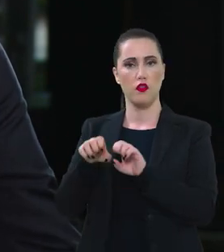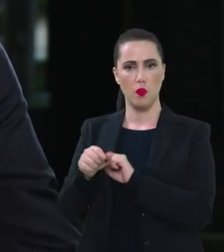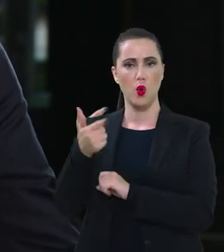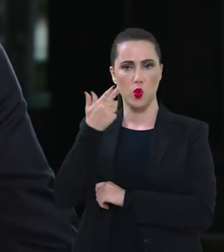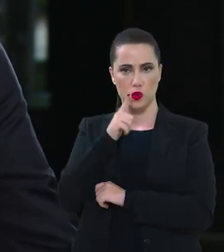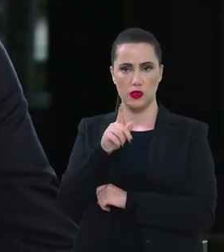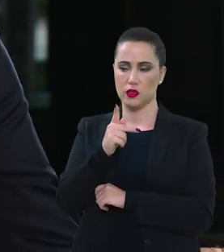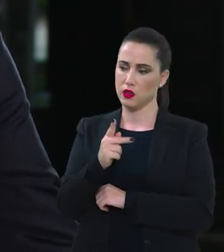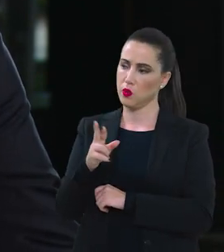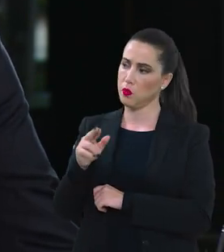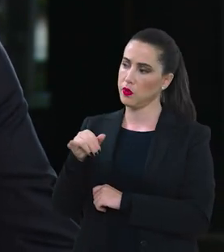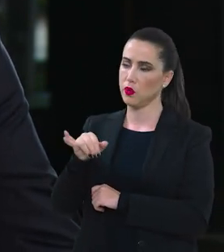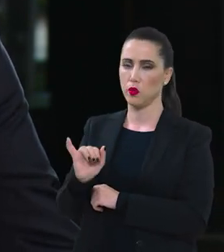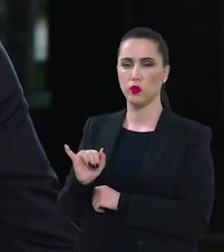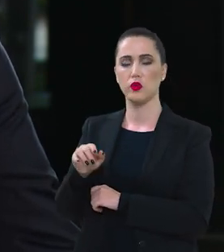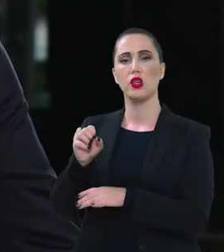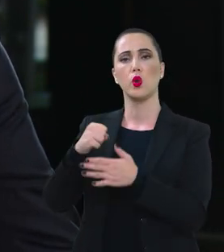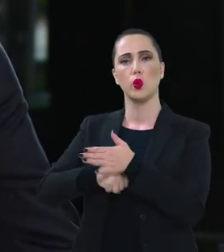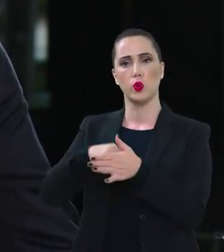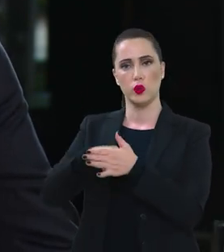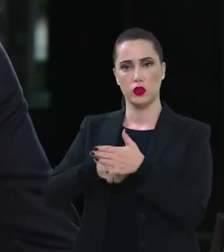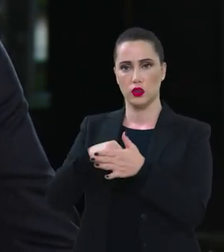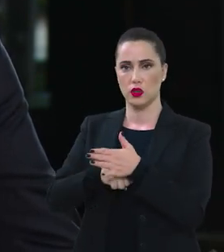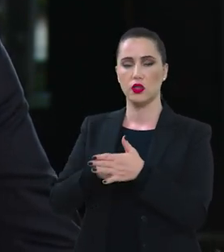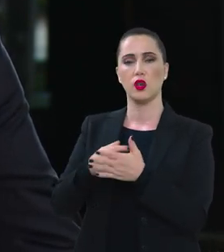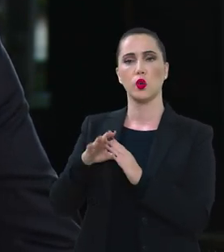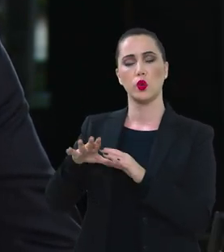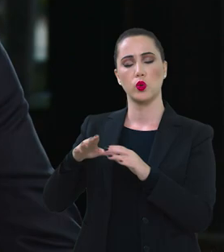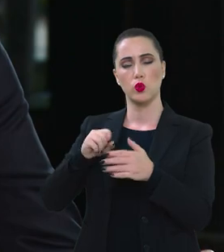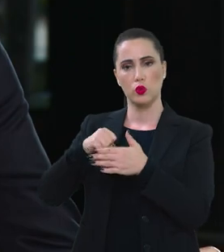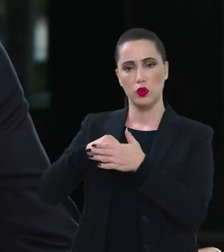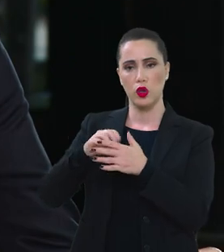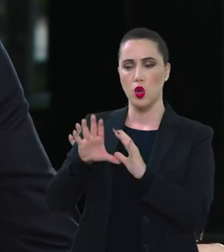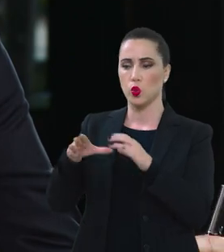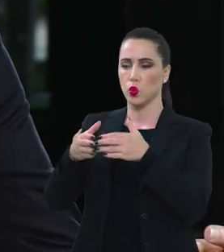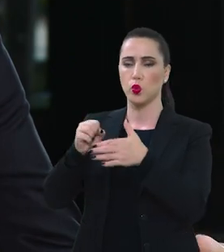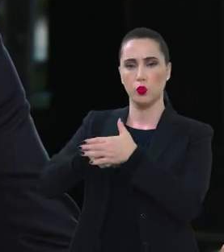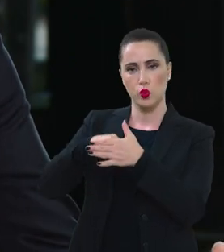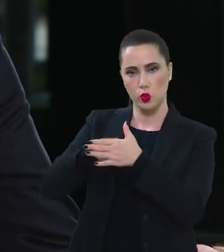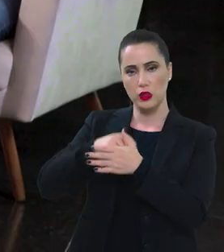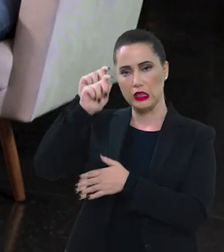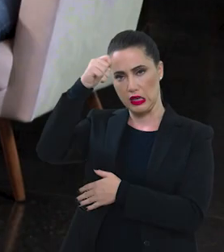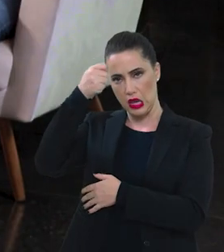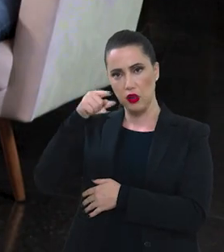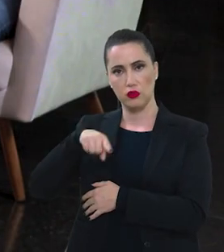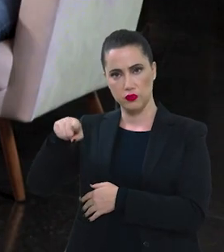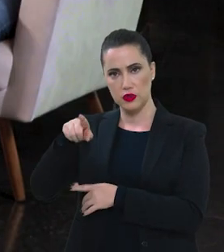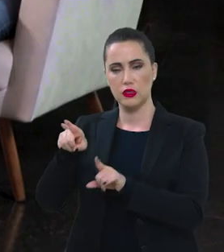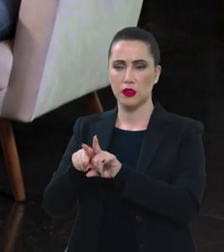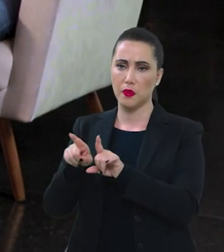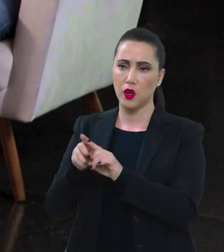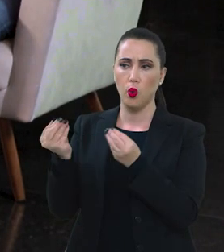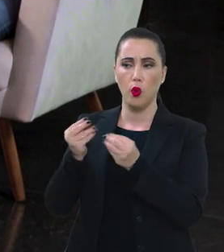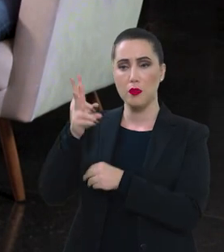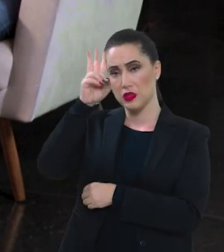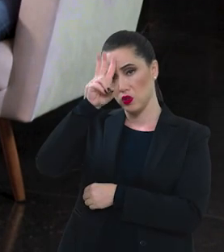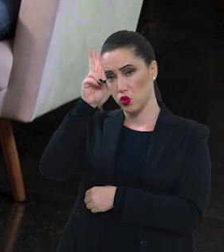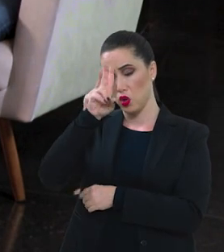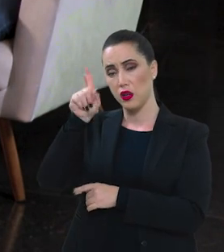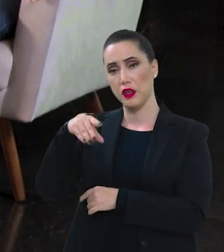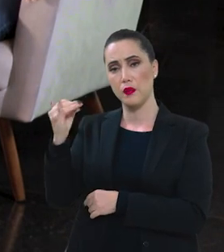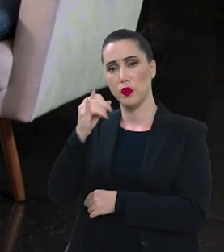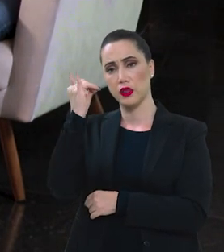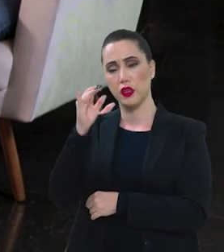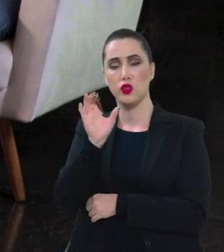milita no movimento negro queria que você falasse um pouquinho como essa história também vai ser importante nessa